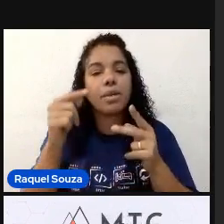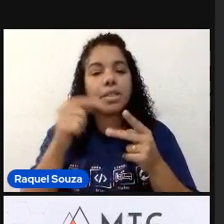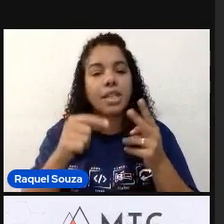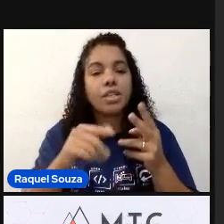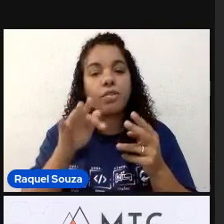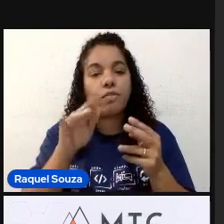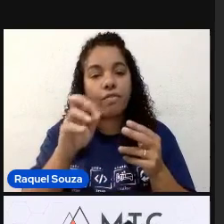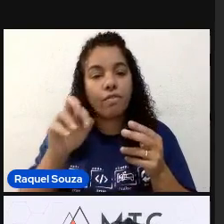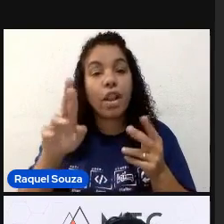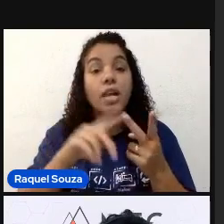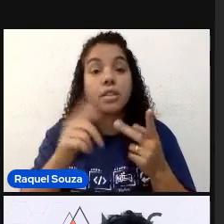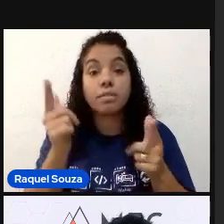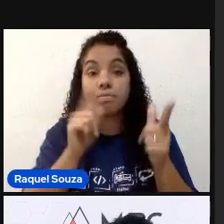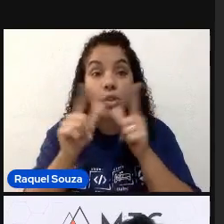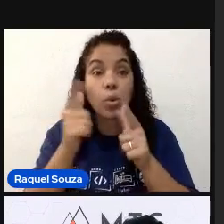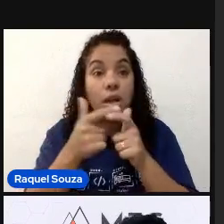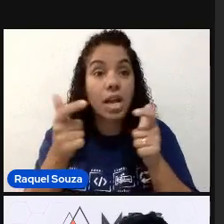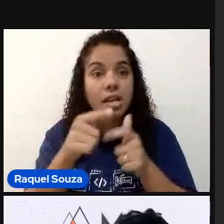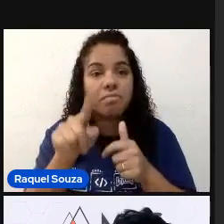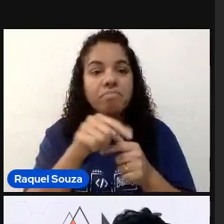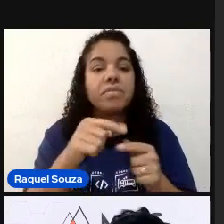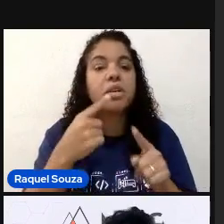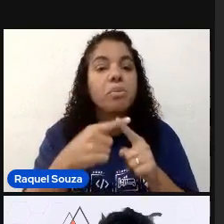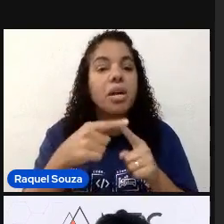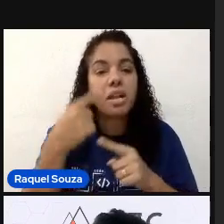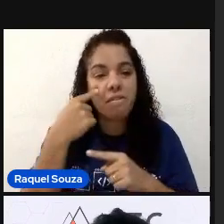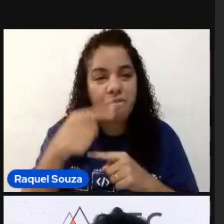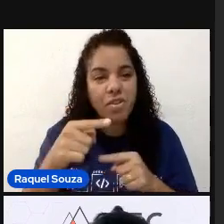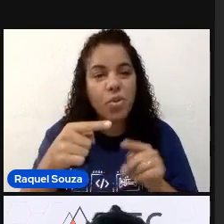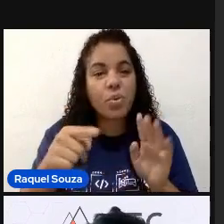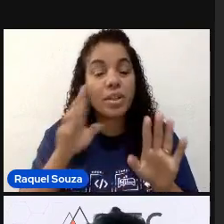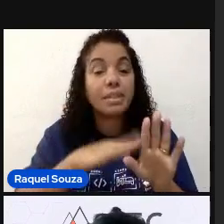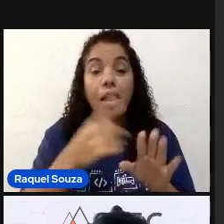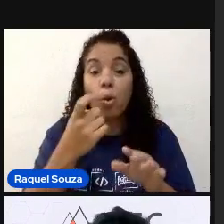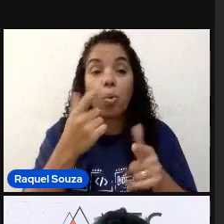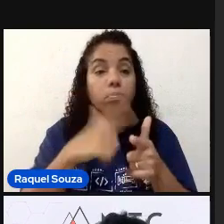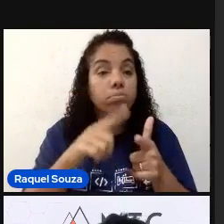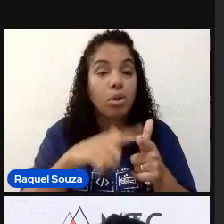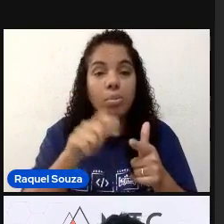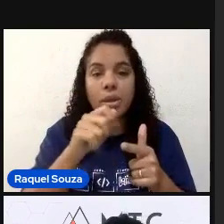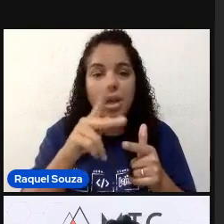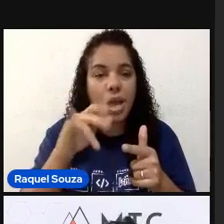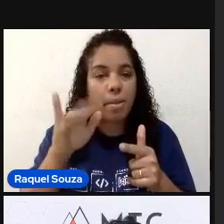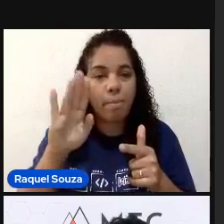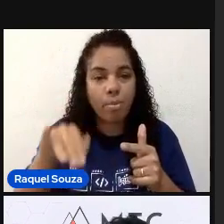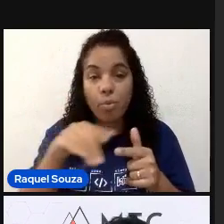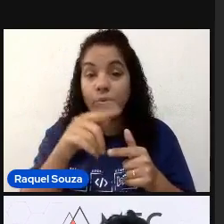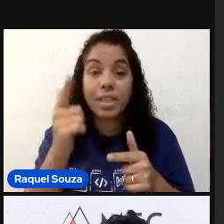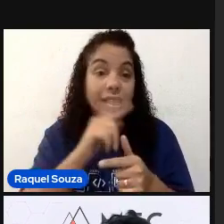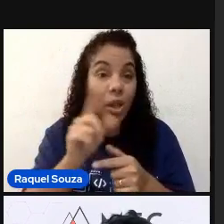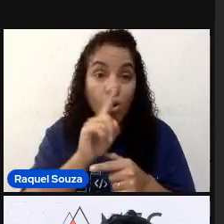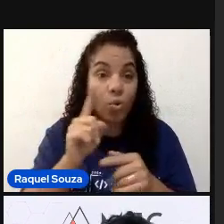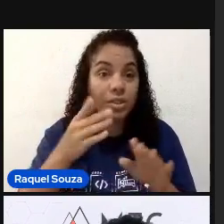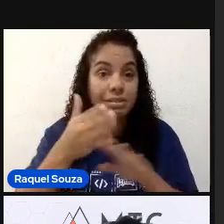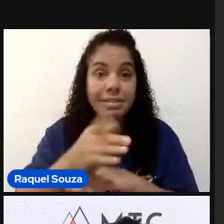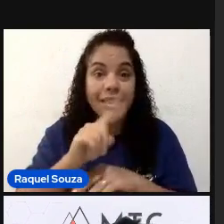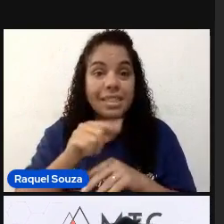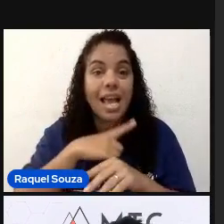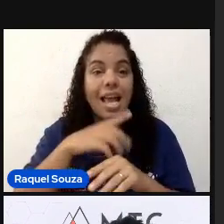isso é um ganho imenso. Porque como a gente viu ali atrás. Esse era o único problema do Appium. Que ele não conseguia acessar os elementos.